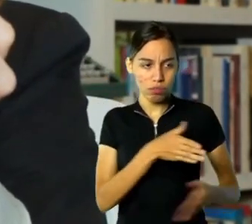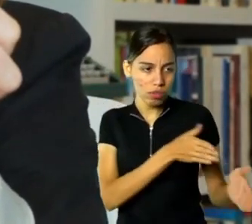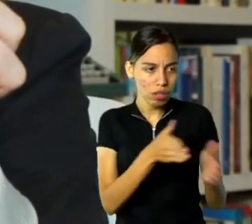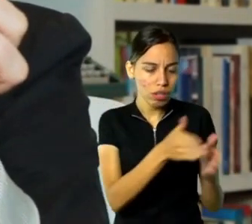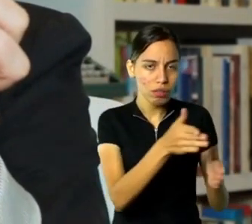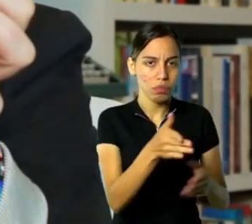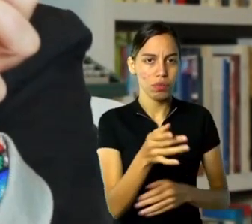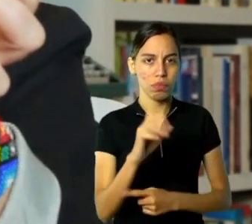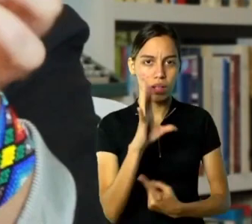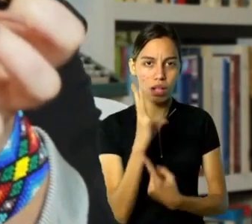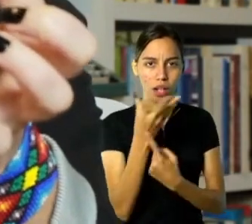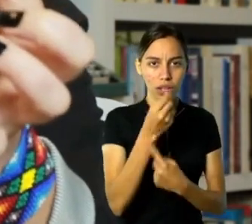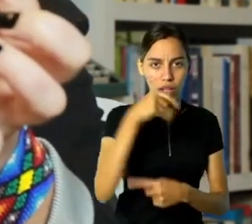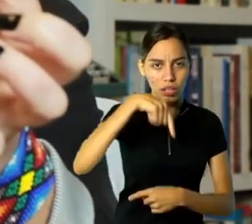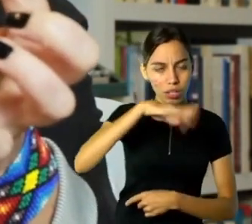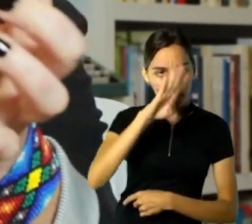aqui.